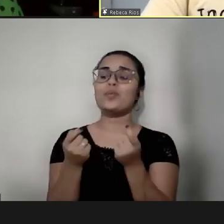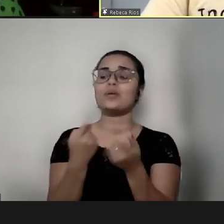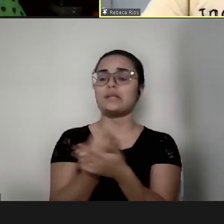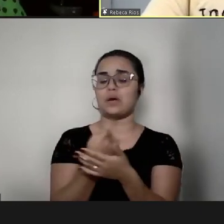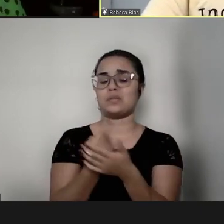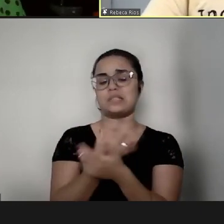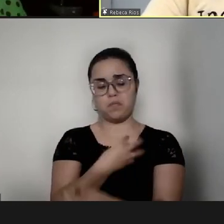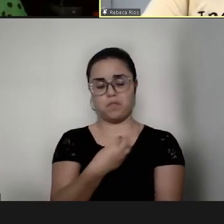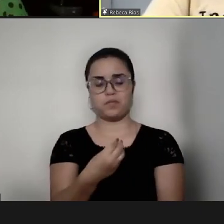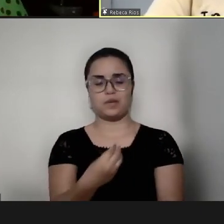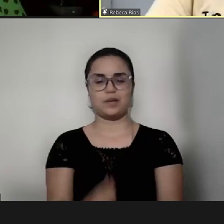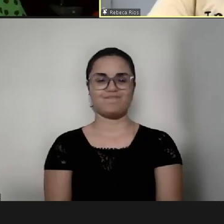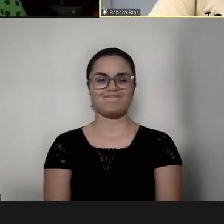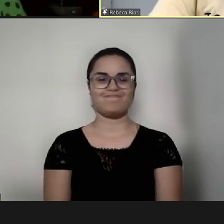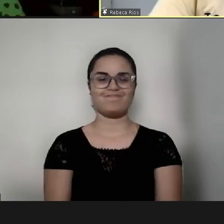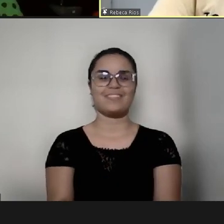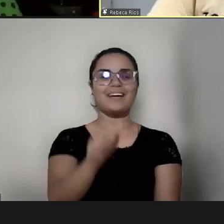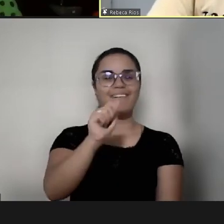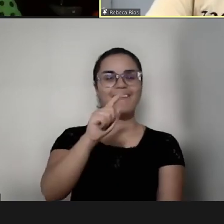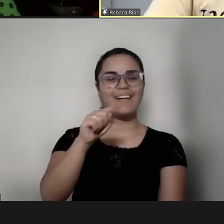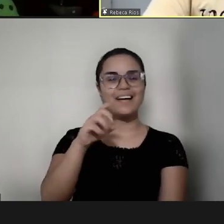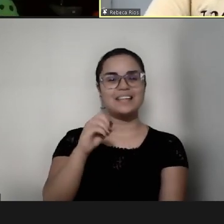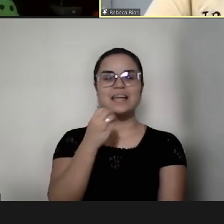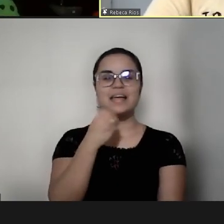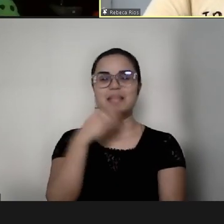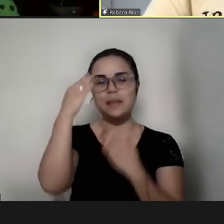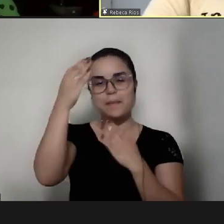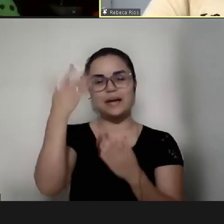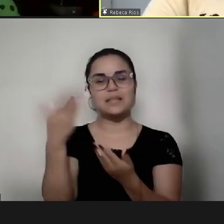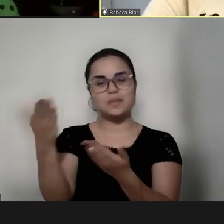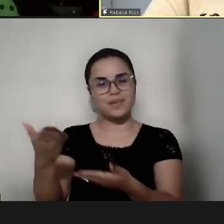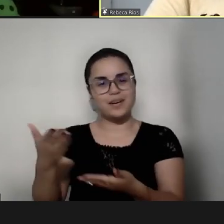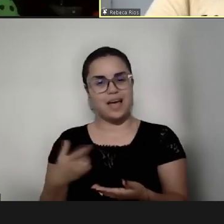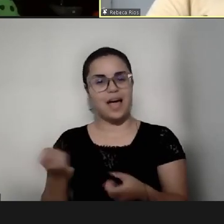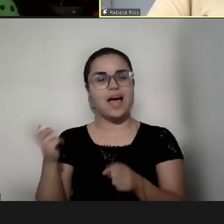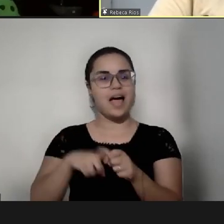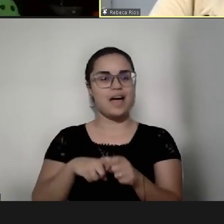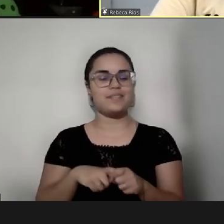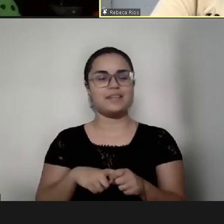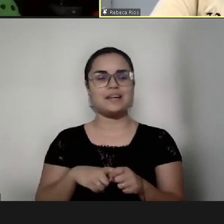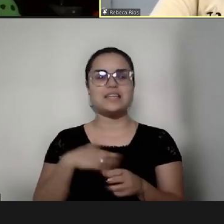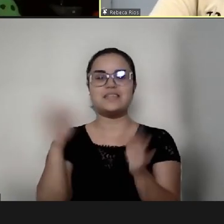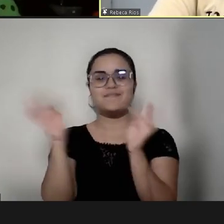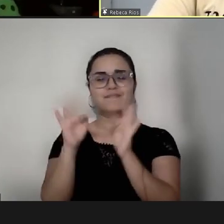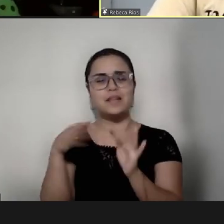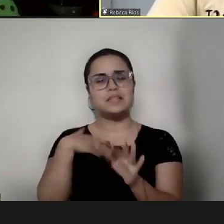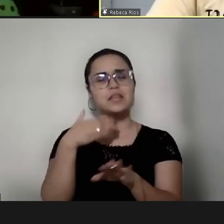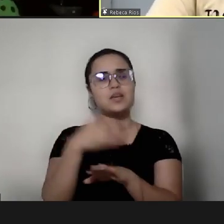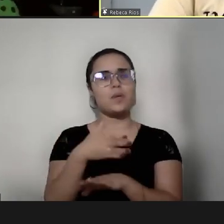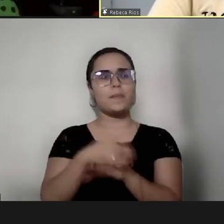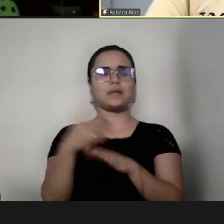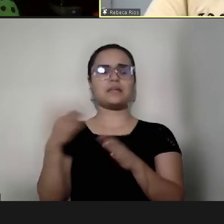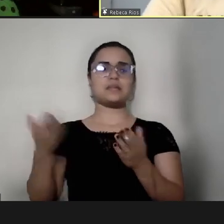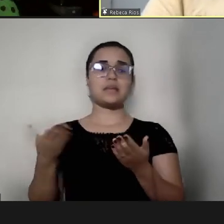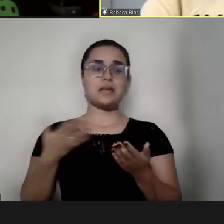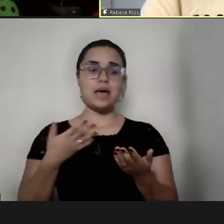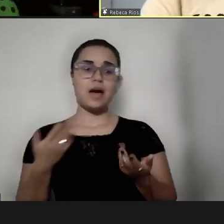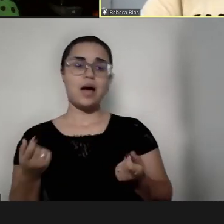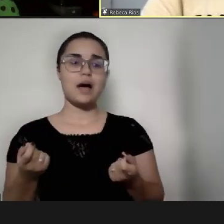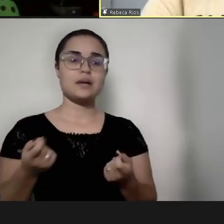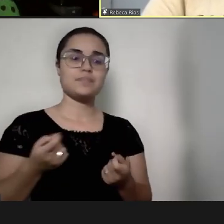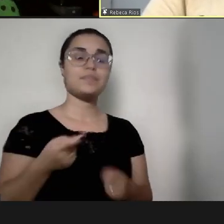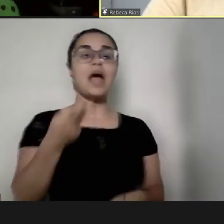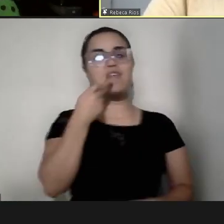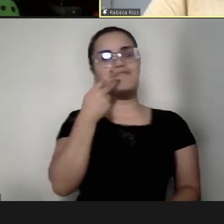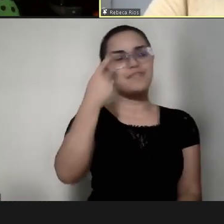Andresa, muito obrigada por ter aceitado esse convite, né? Estamos muito felizes com sua presença aqui hoje e te passo a